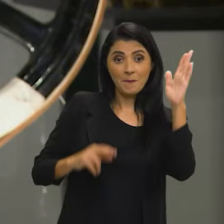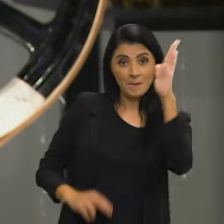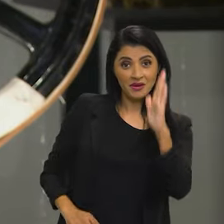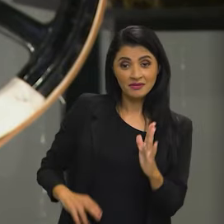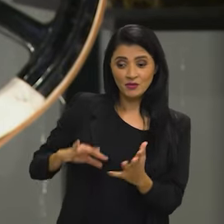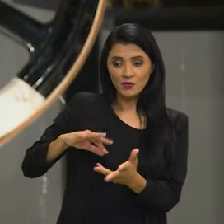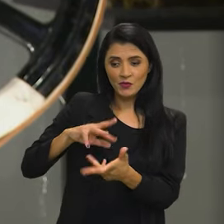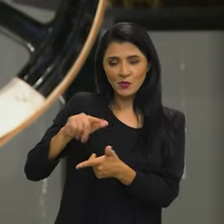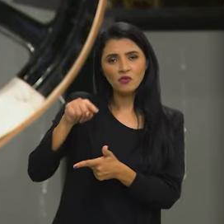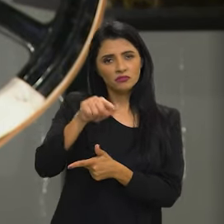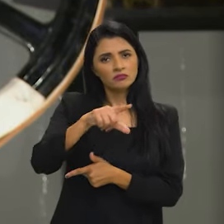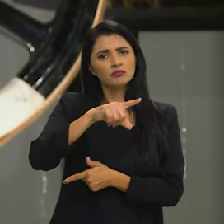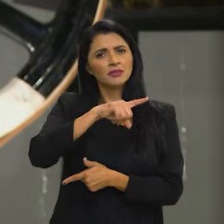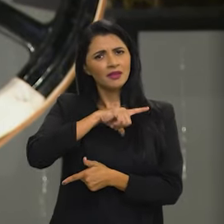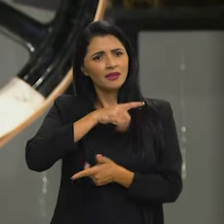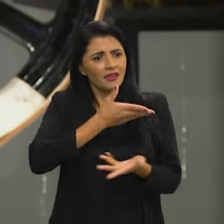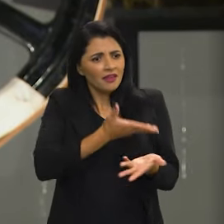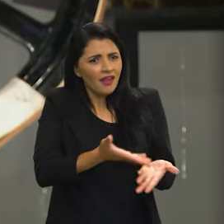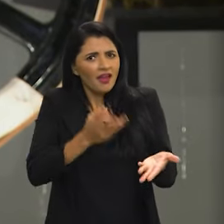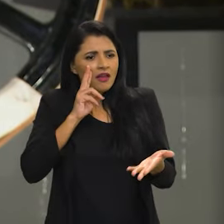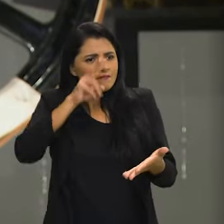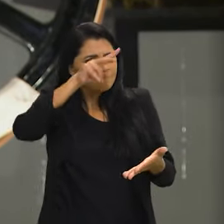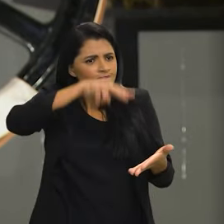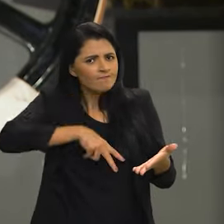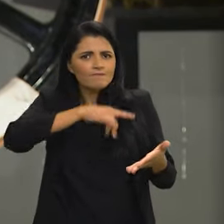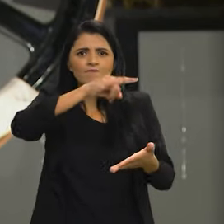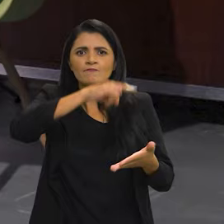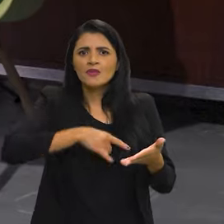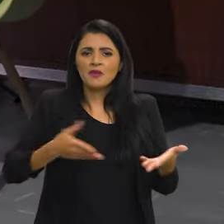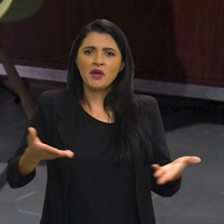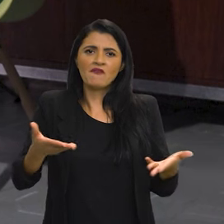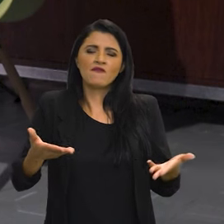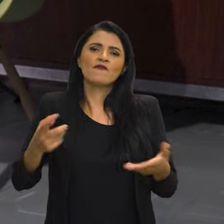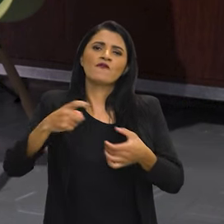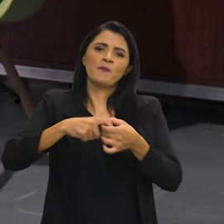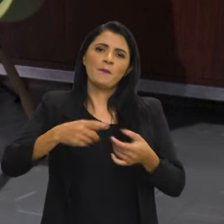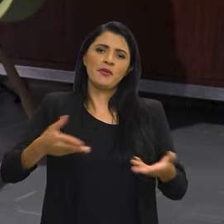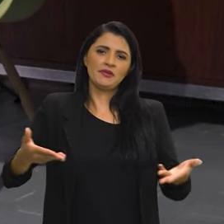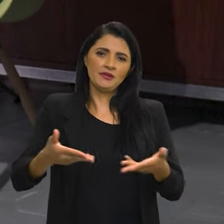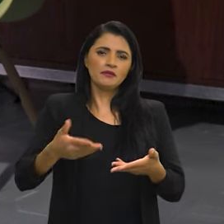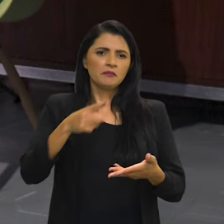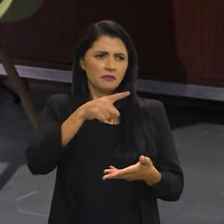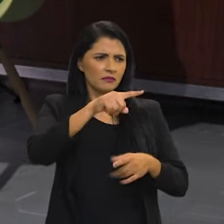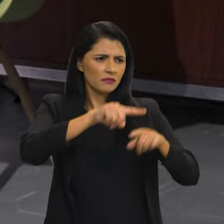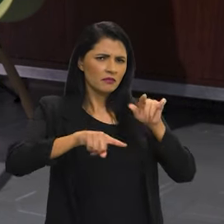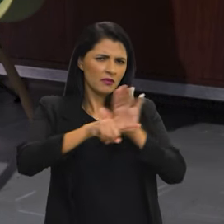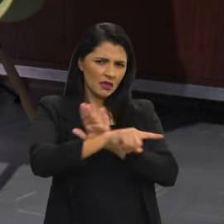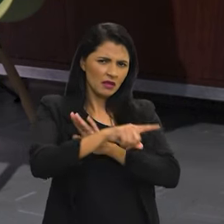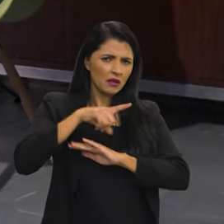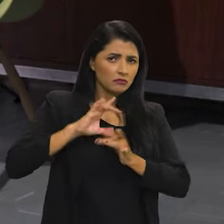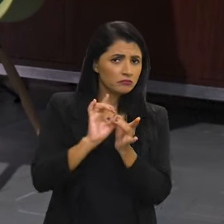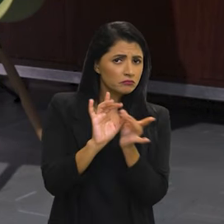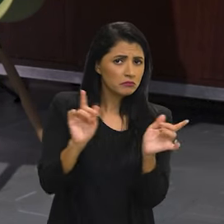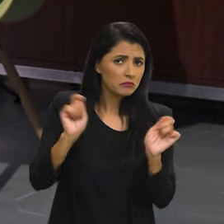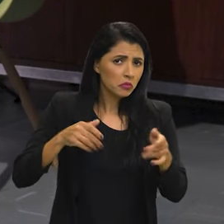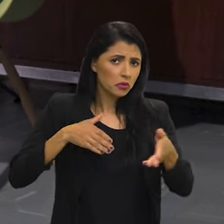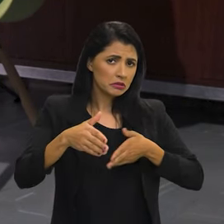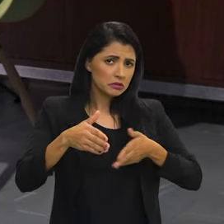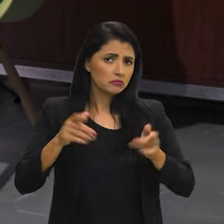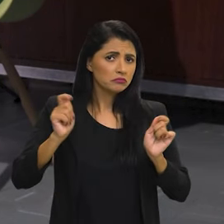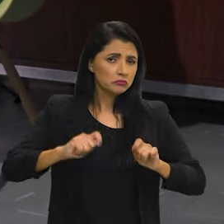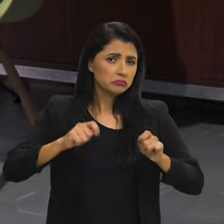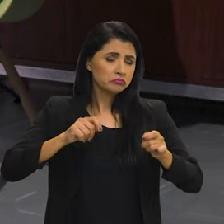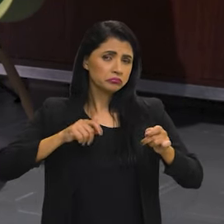Brasil com o mundo, que está aí para ser reposicionada no presente. E esse material, ele está disponível para a